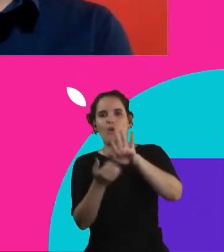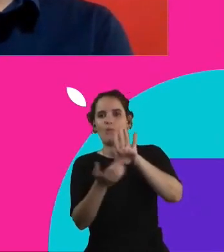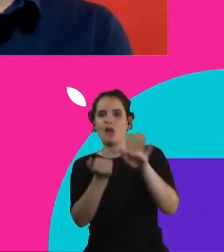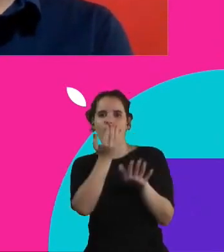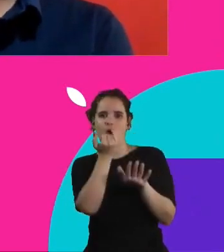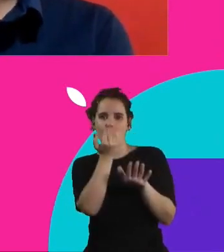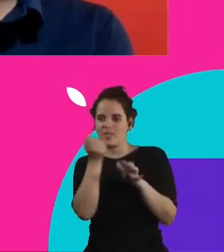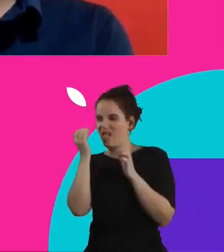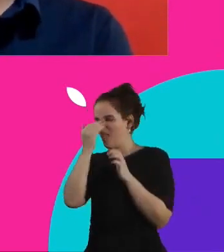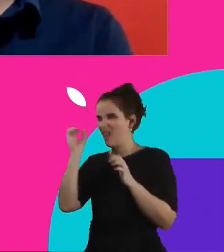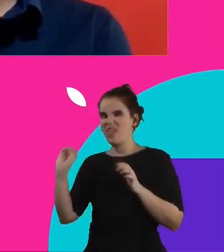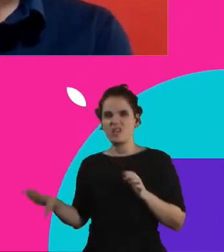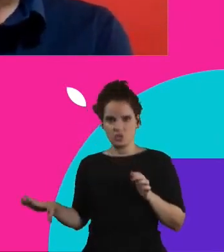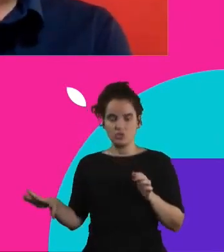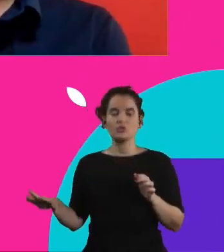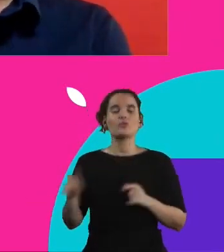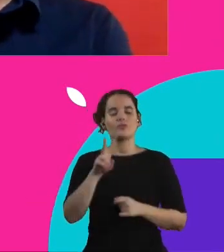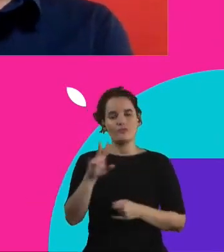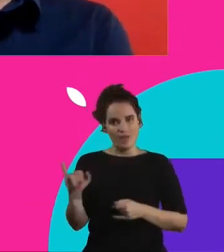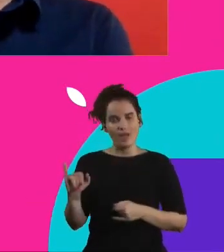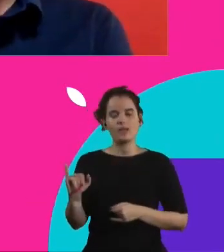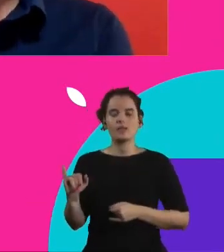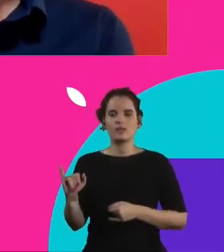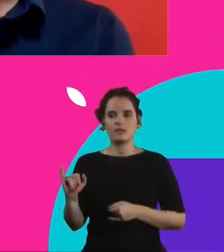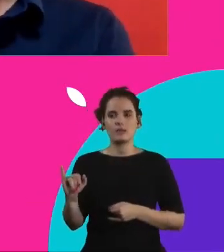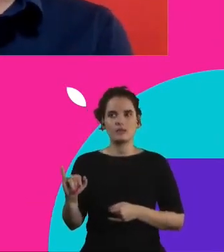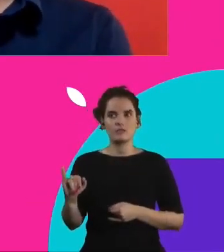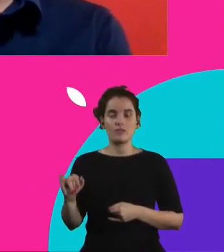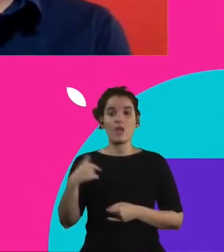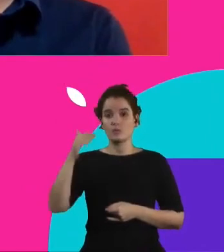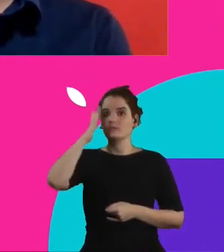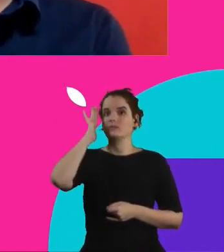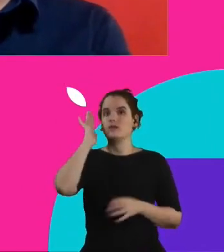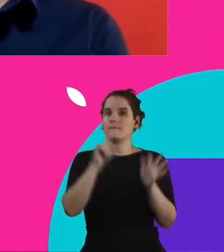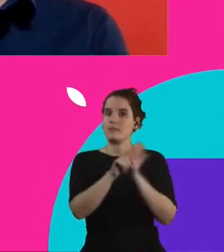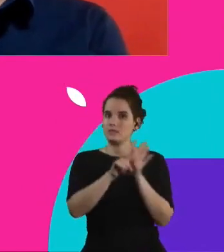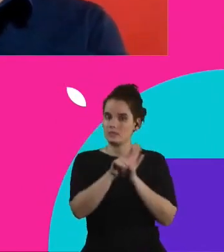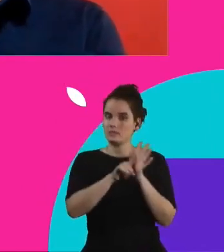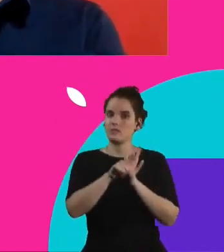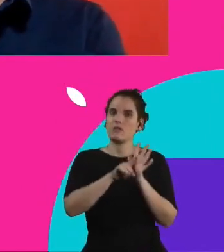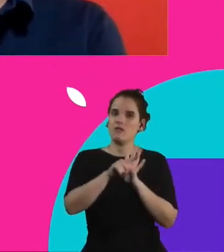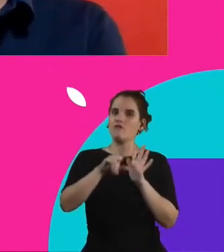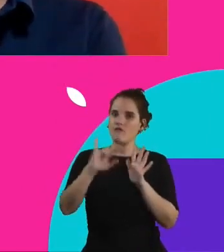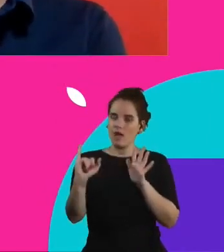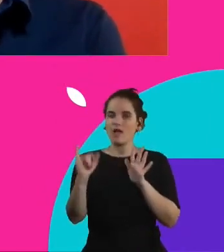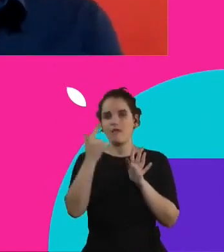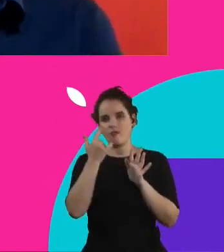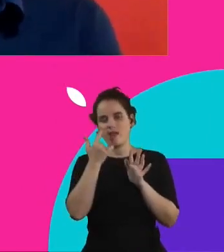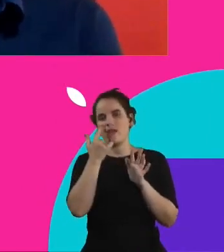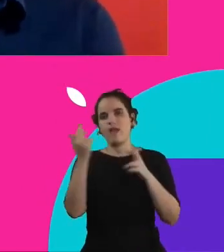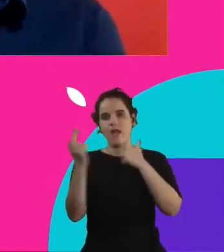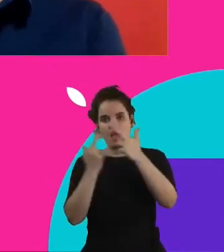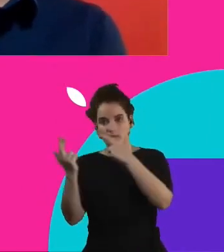e eu acho que tá pra sair eu sinto sei de uma pesquisa que vai sair agora sobre a relação entre a